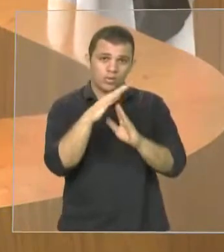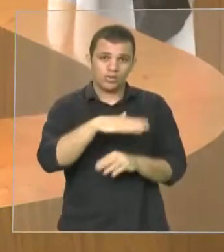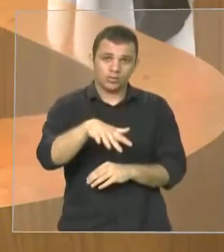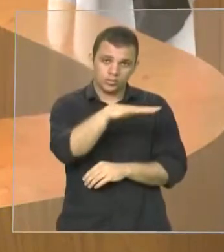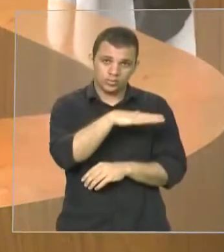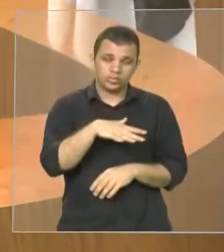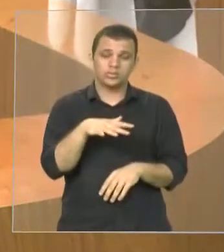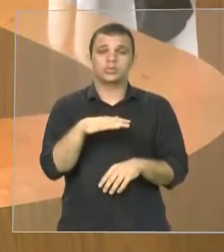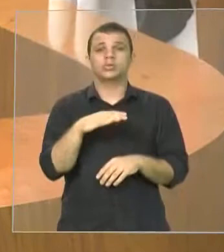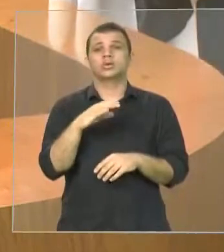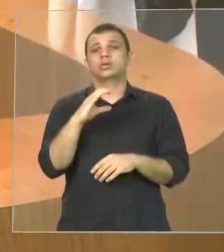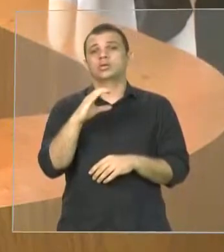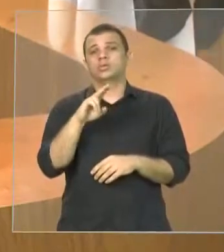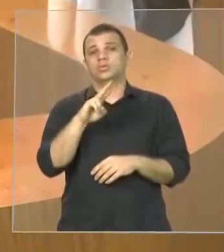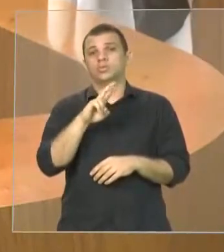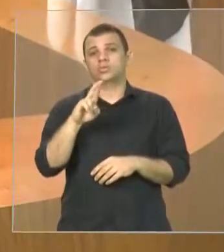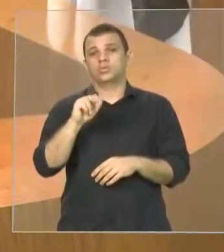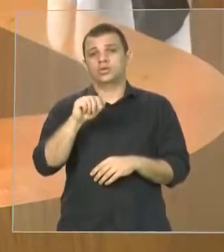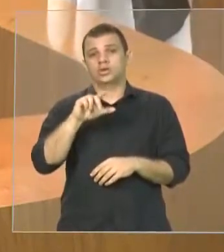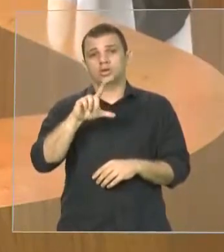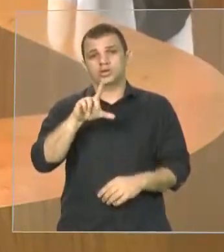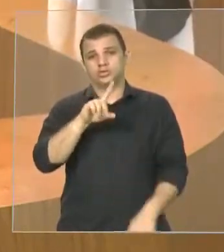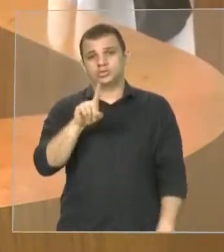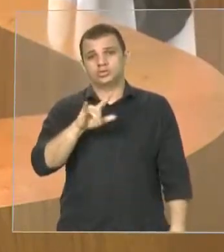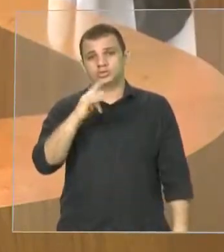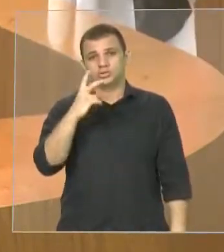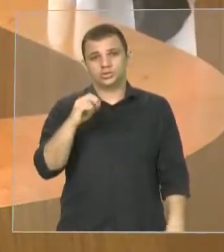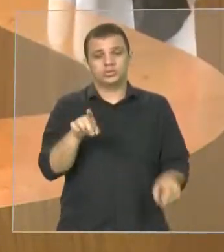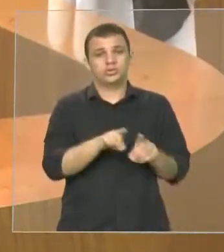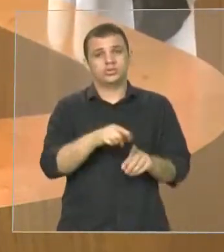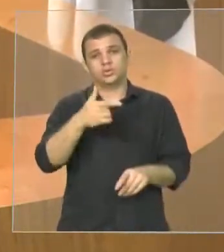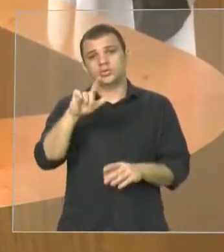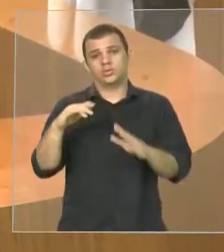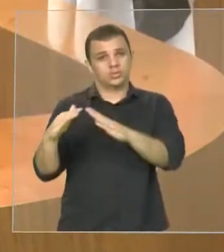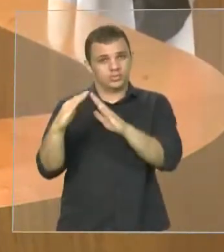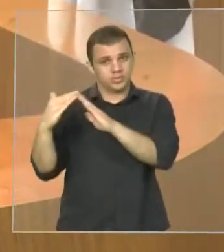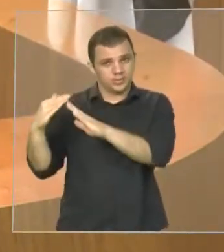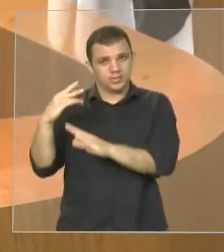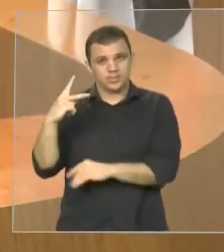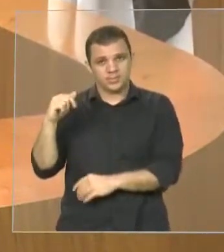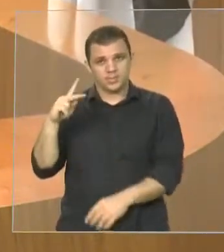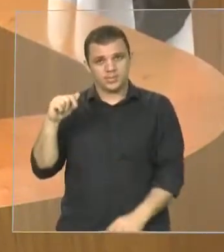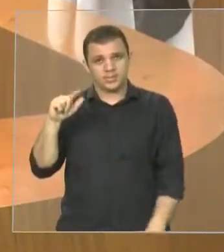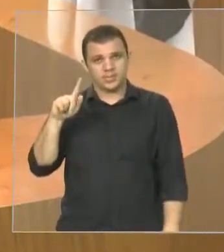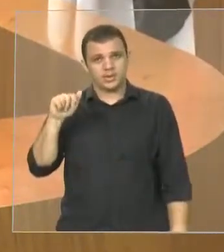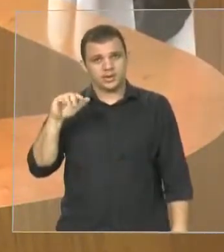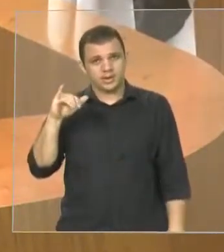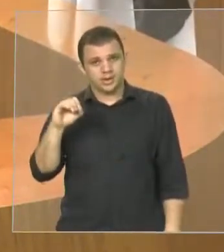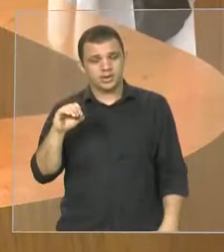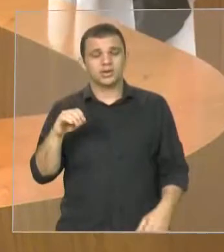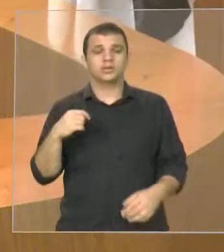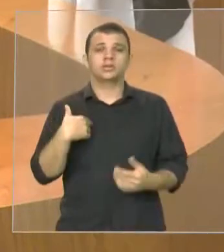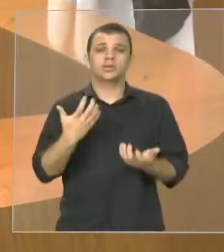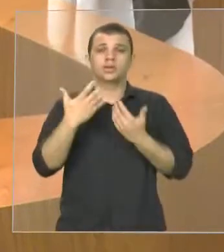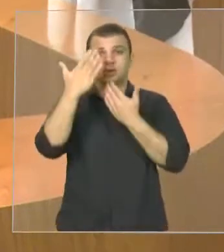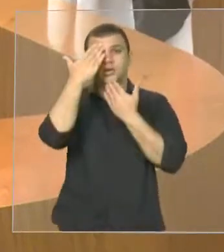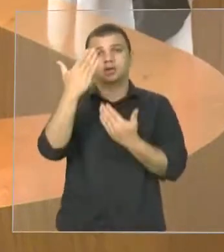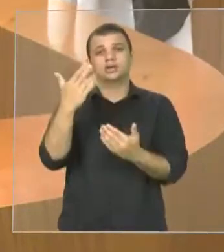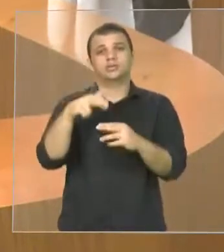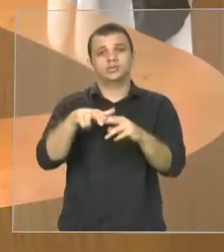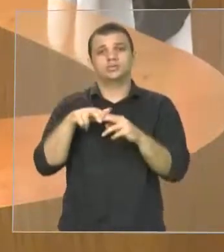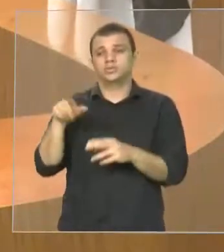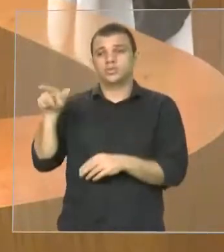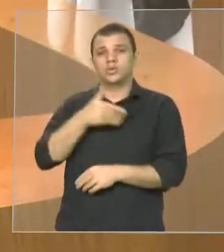Papagaio então assim, nós só temos a agradecer que o governo do estado tem dado apoio